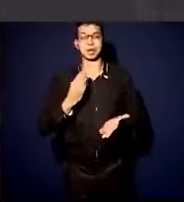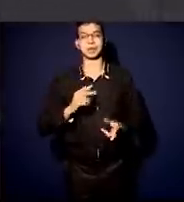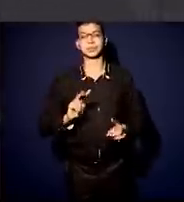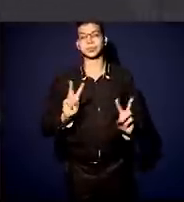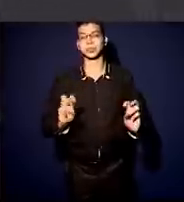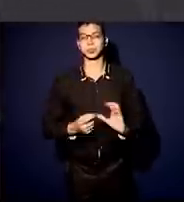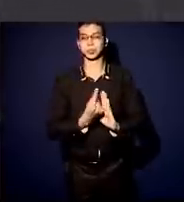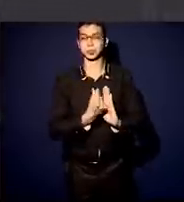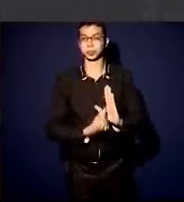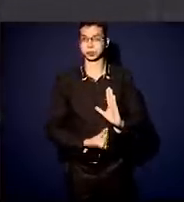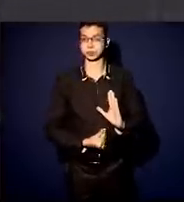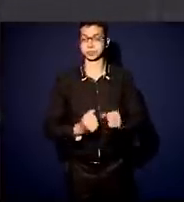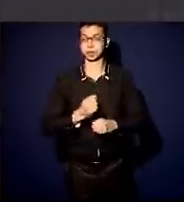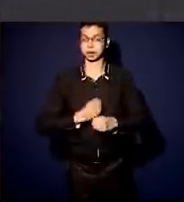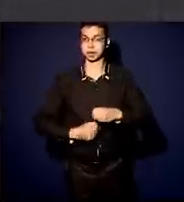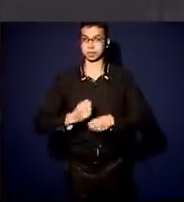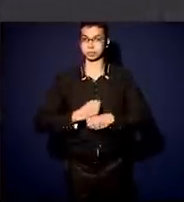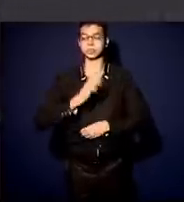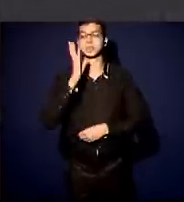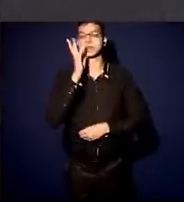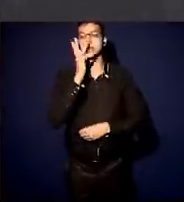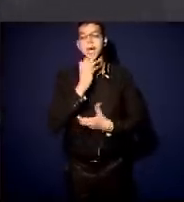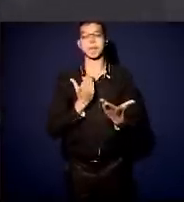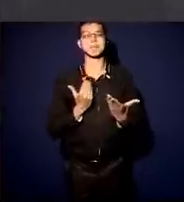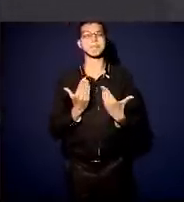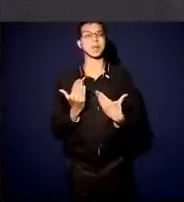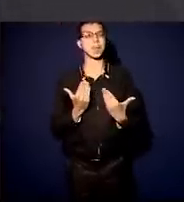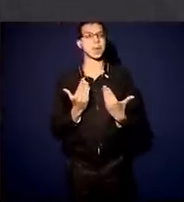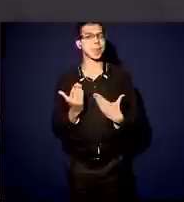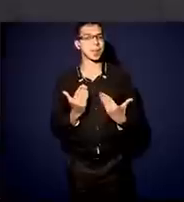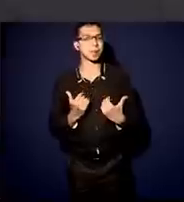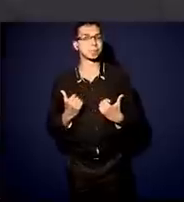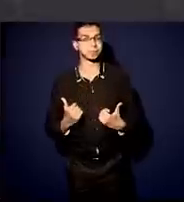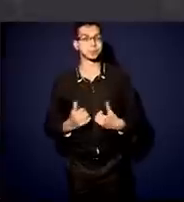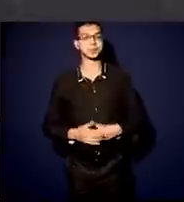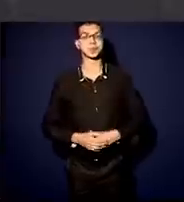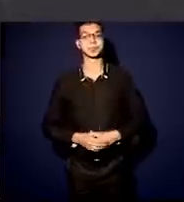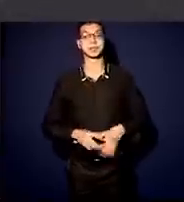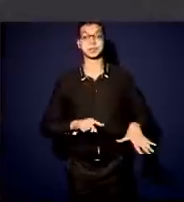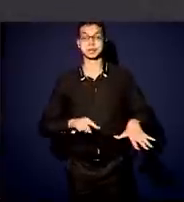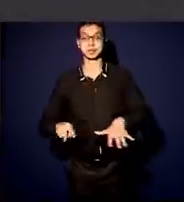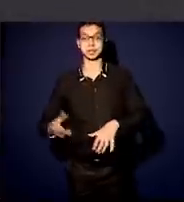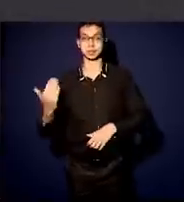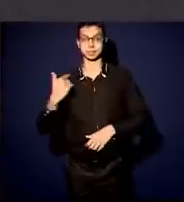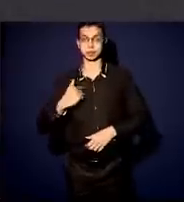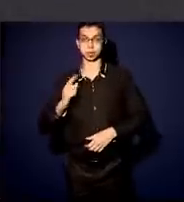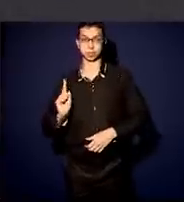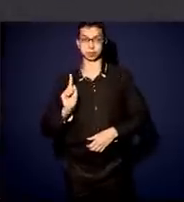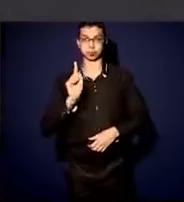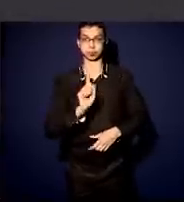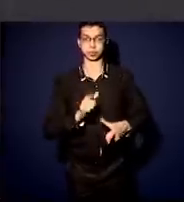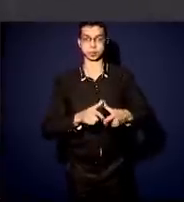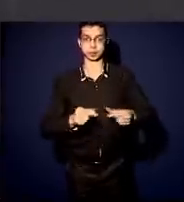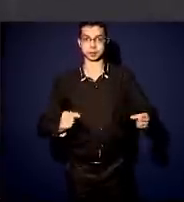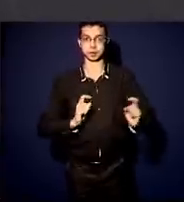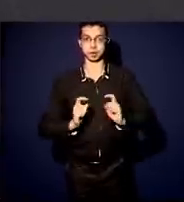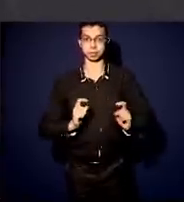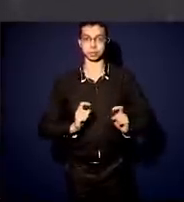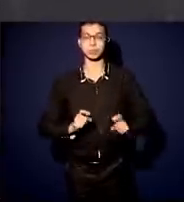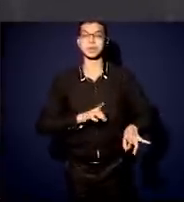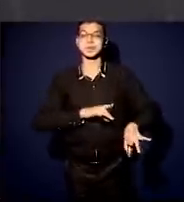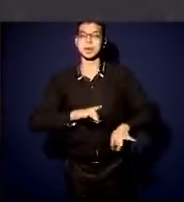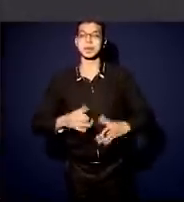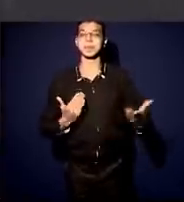Conversamos demoradamente. Quando fomos lá à Brasília, na semana passada, para reuniões, discutimos tecnologicamente